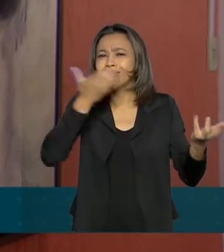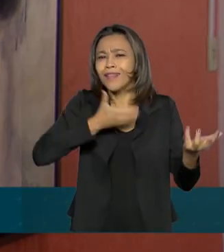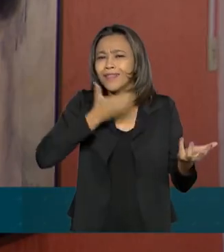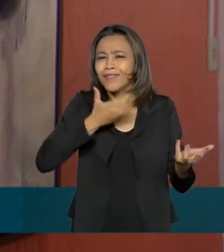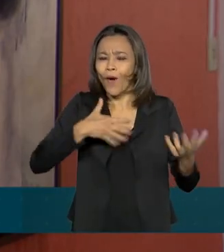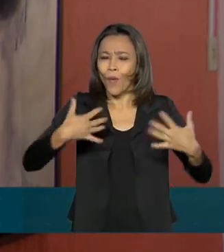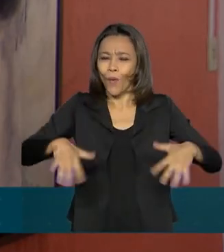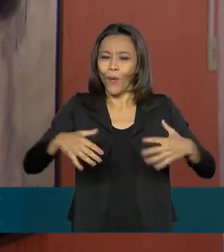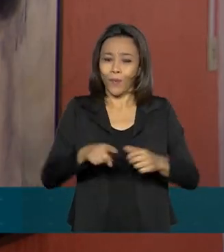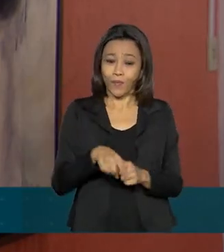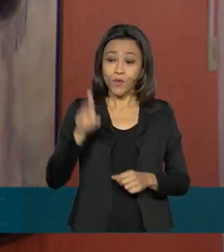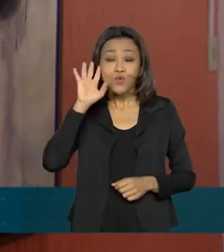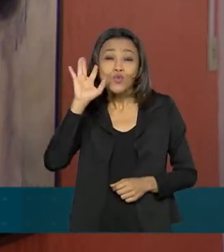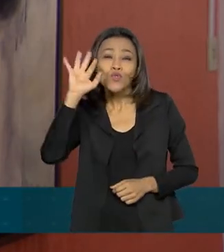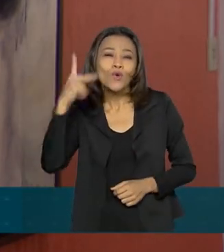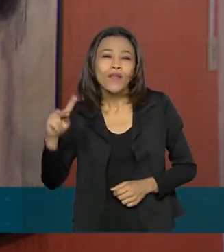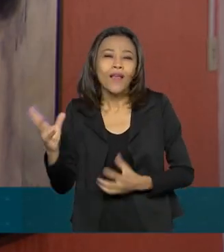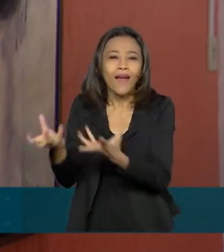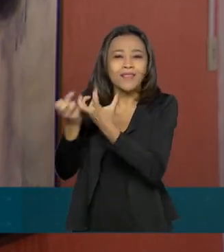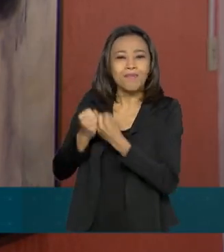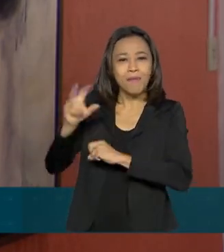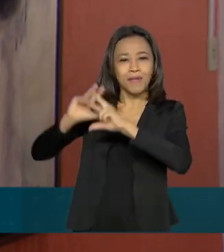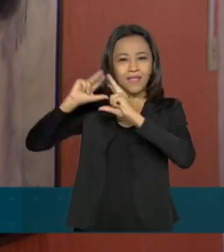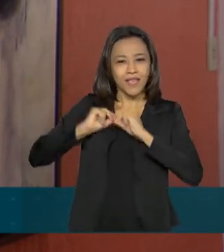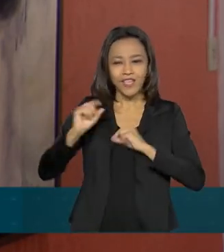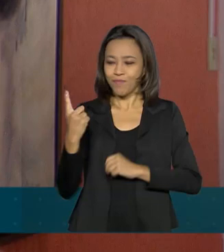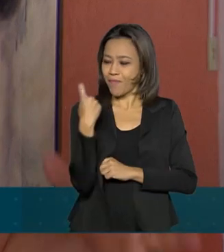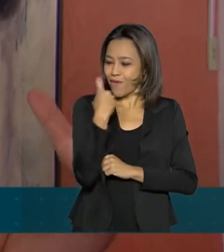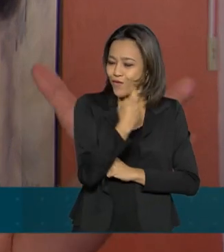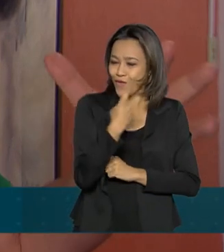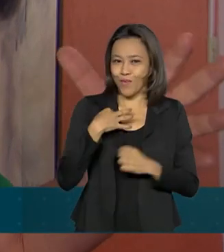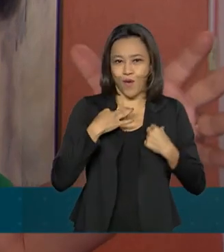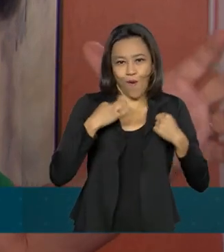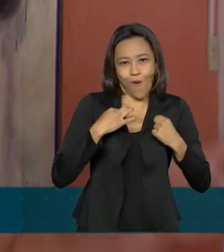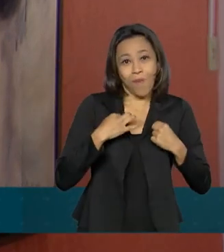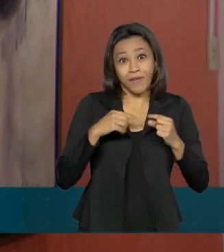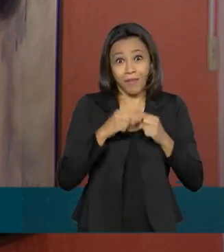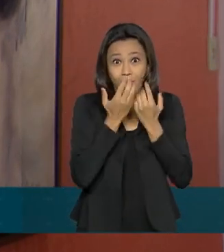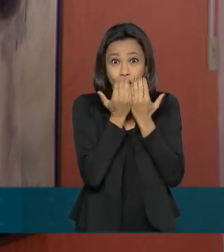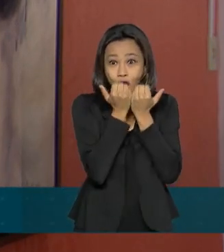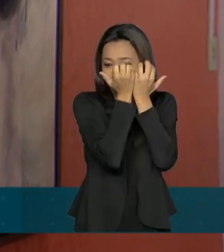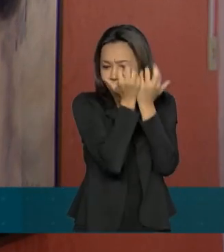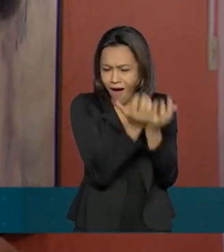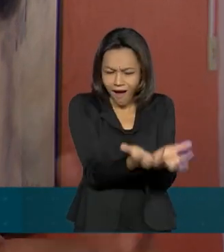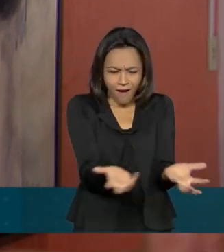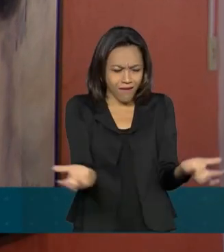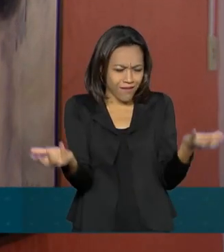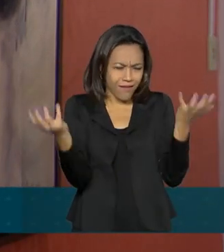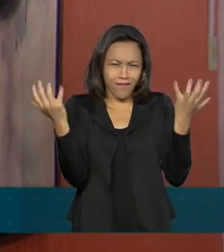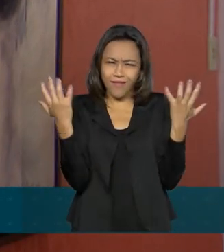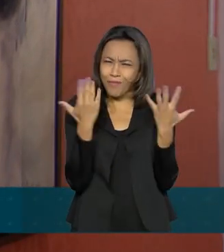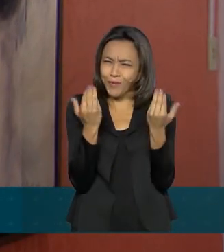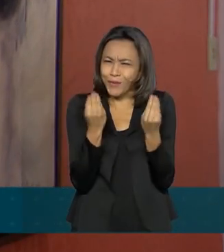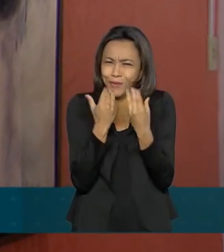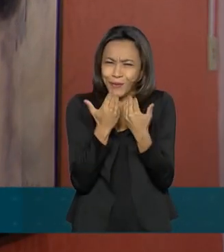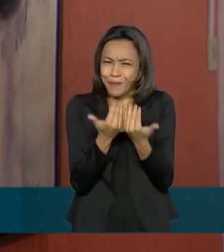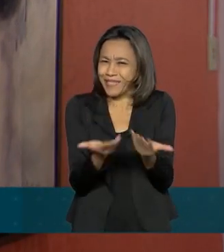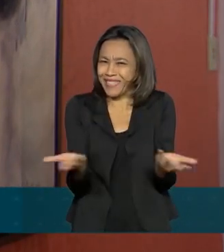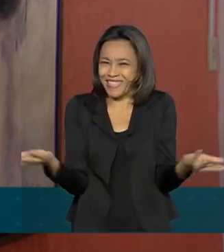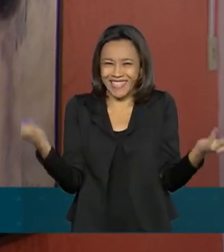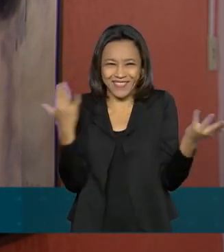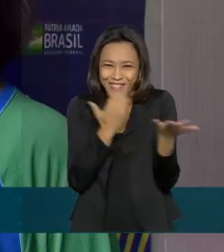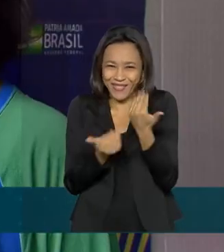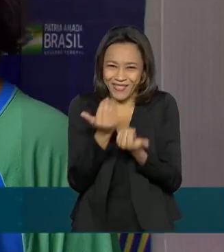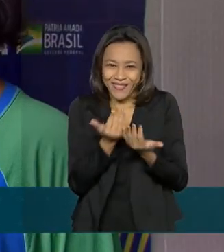farta. O sonho deles é ganhar o presente, o perfume, a roupa e um banquete farto, onde tenha muita comida para eles